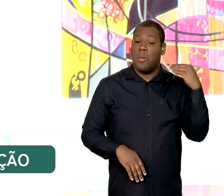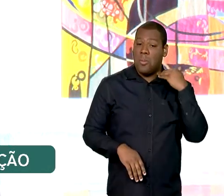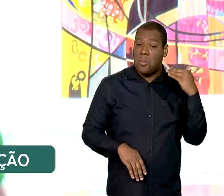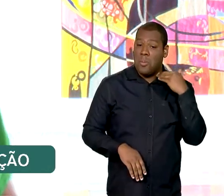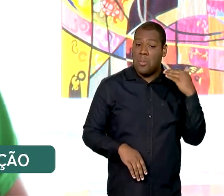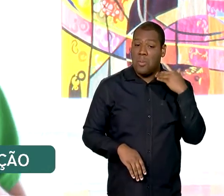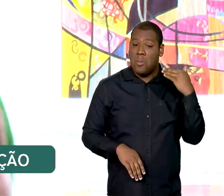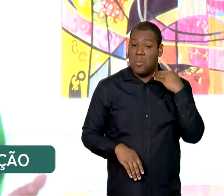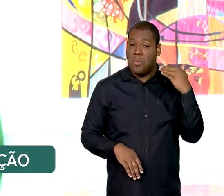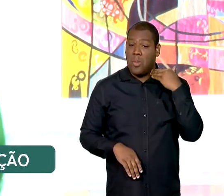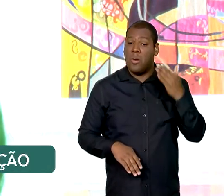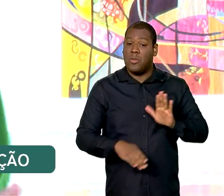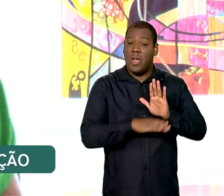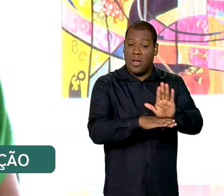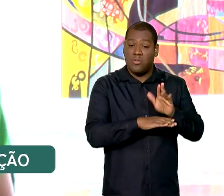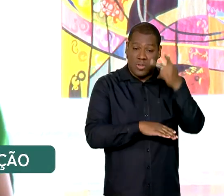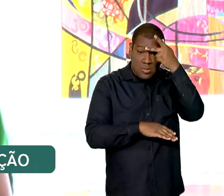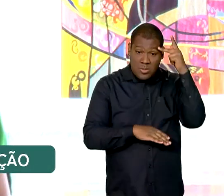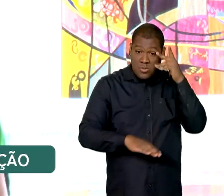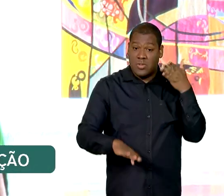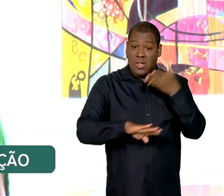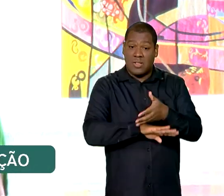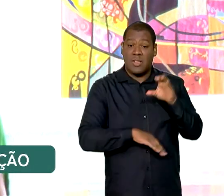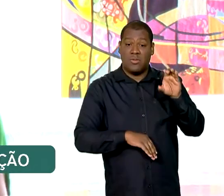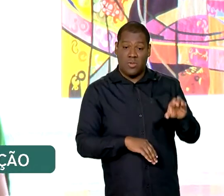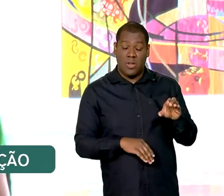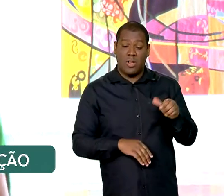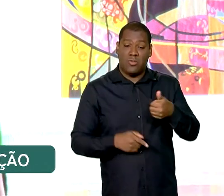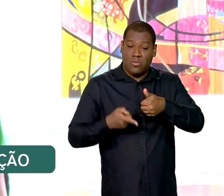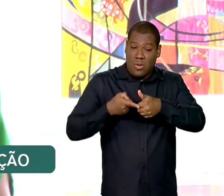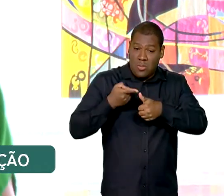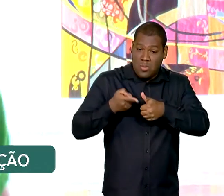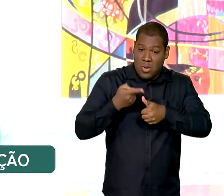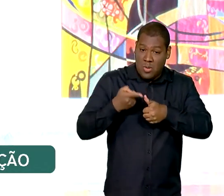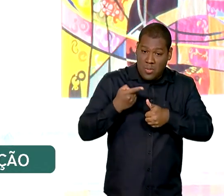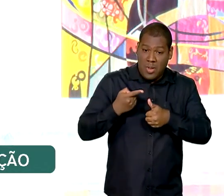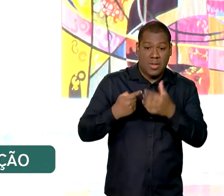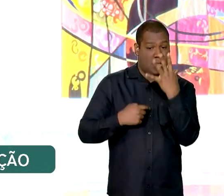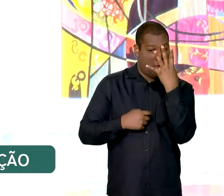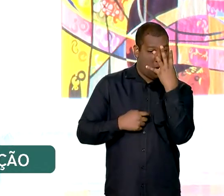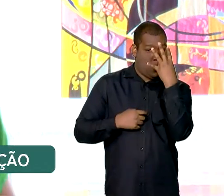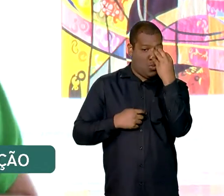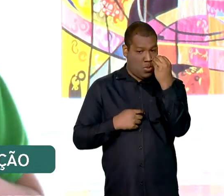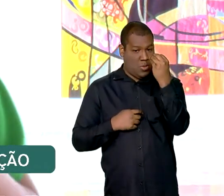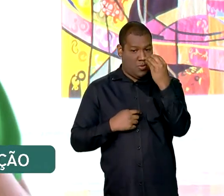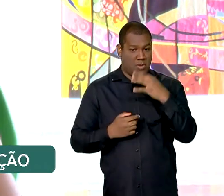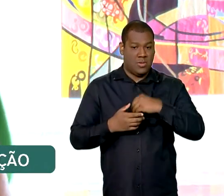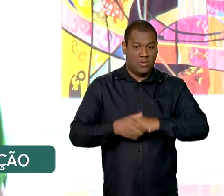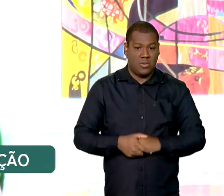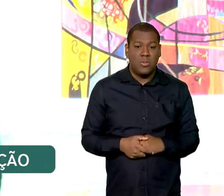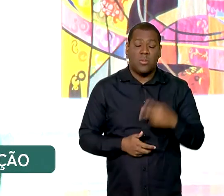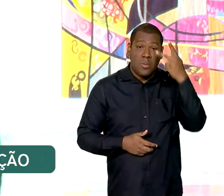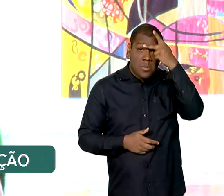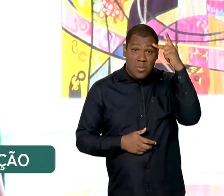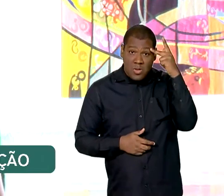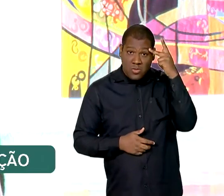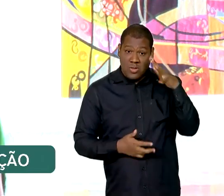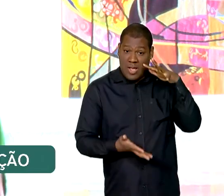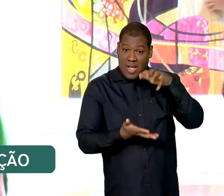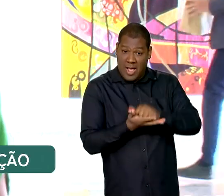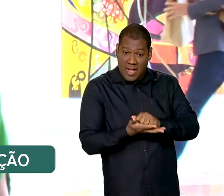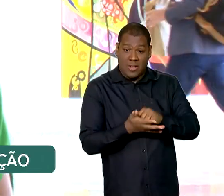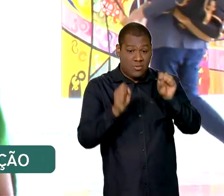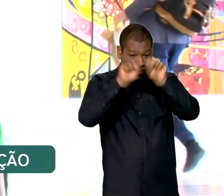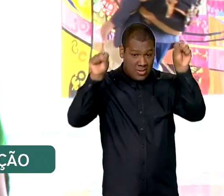operacionalização de crédito por meio de biometria e reconhecimento facial. E para quem não tem cadastro